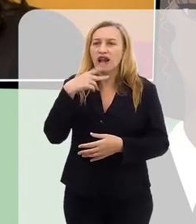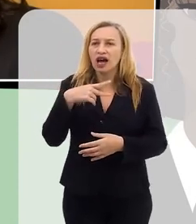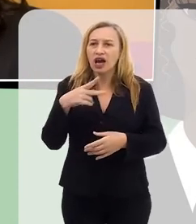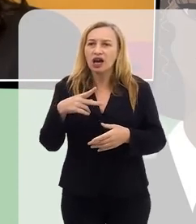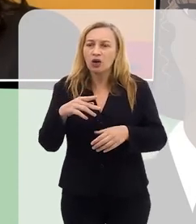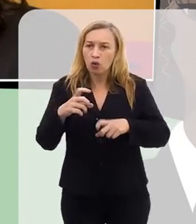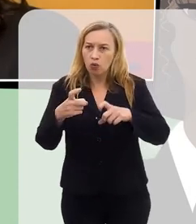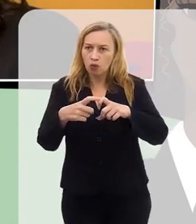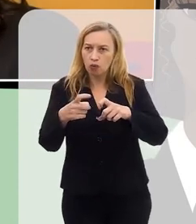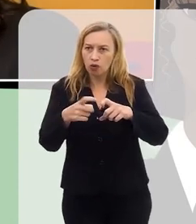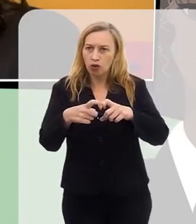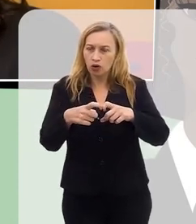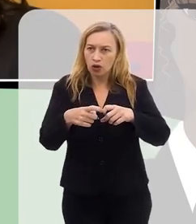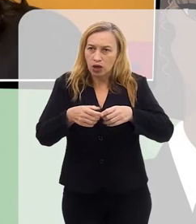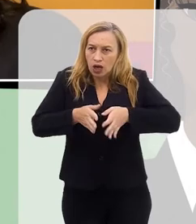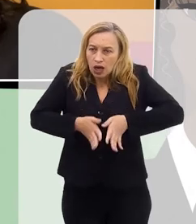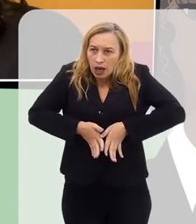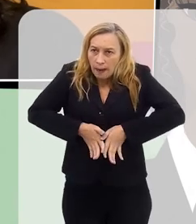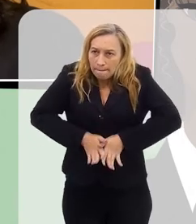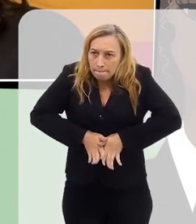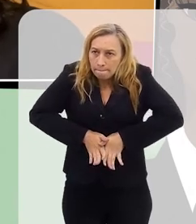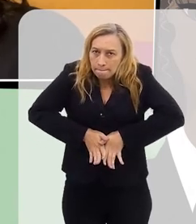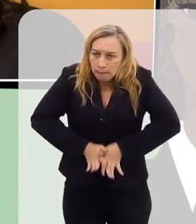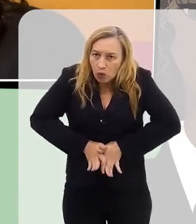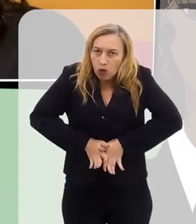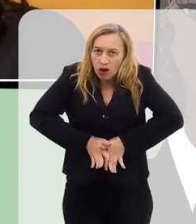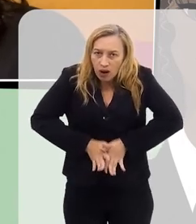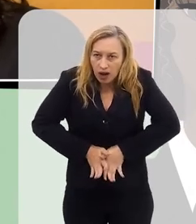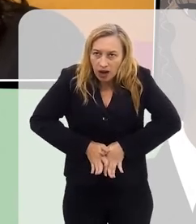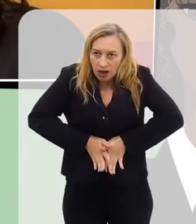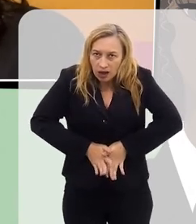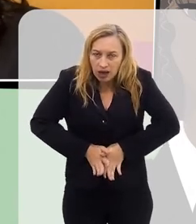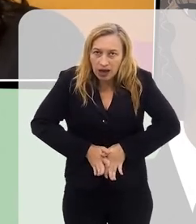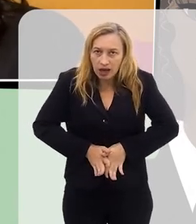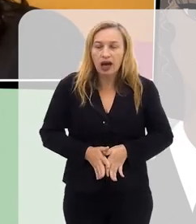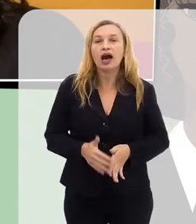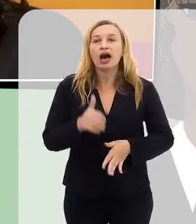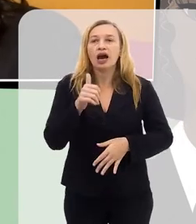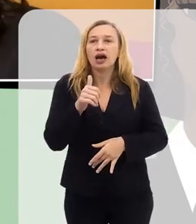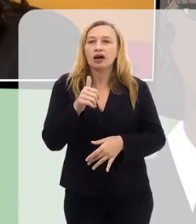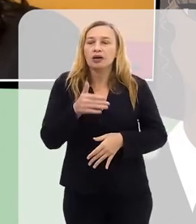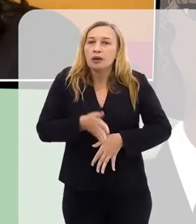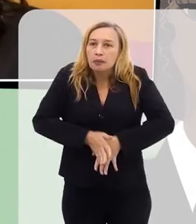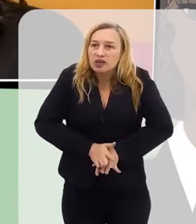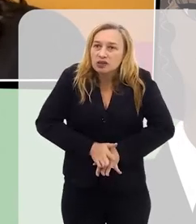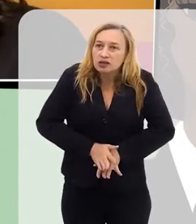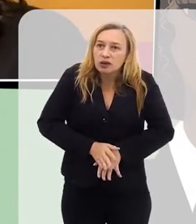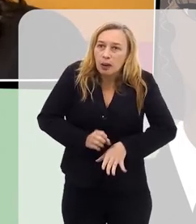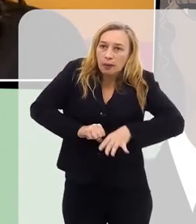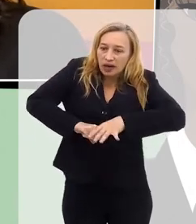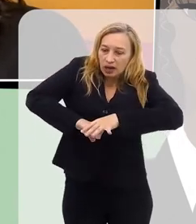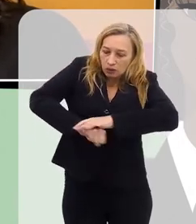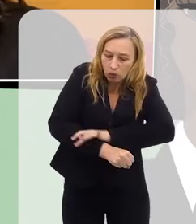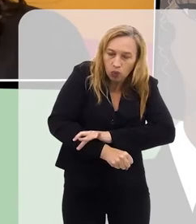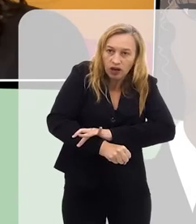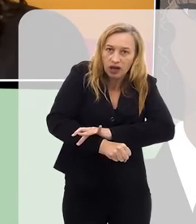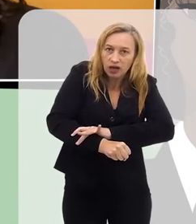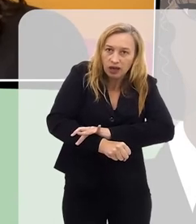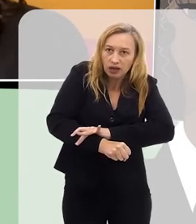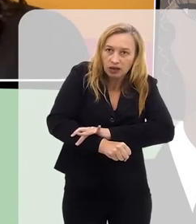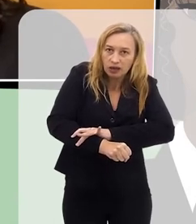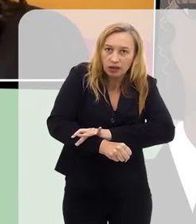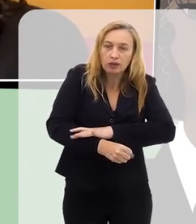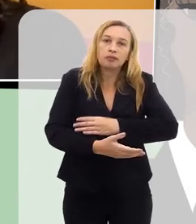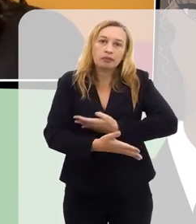é quando o médico, né, o profissional empurra a barriga da mulher, o abdômen da mulher, pressionando ali os seus órgãos e